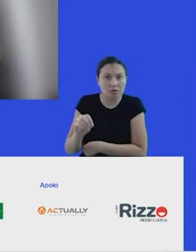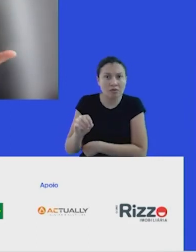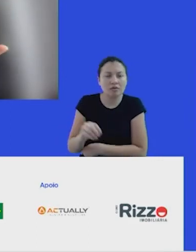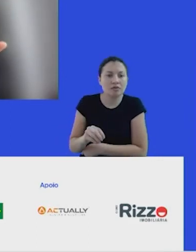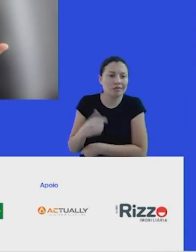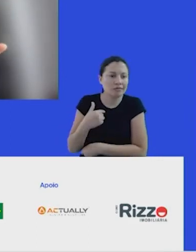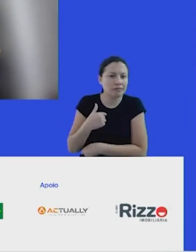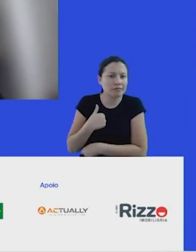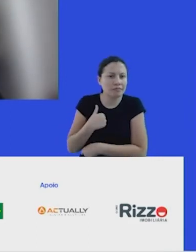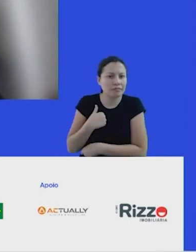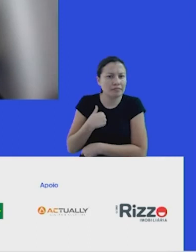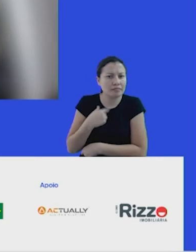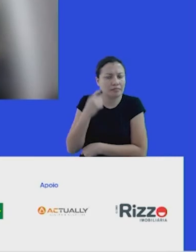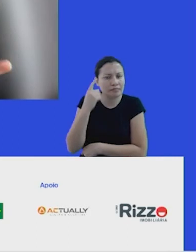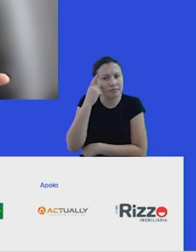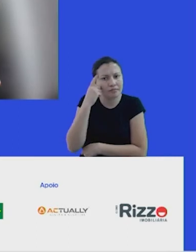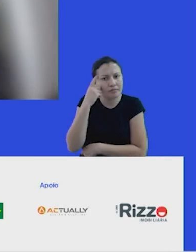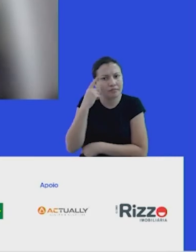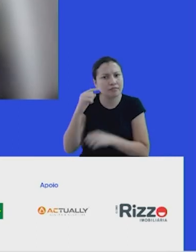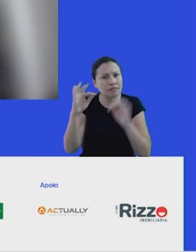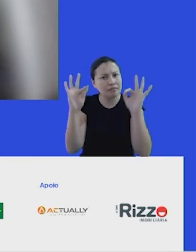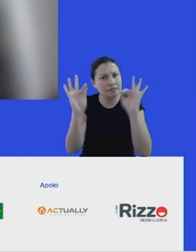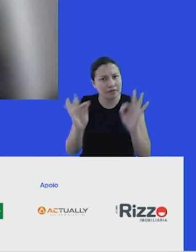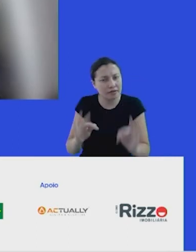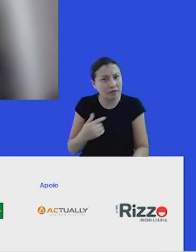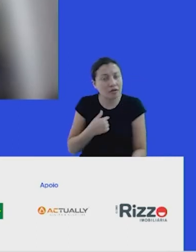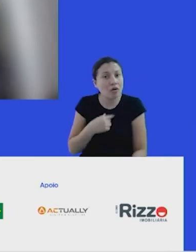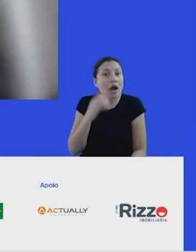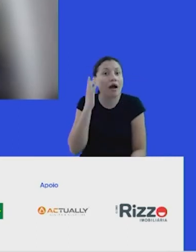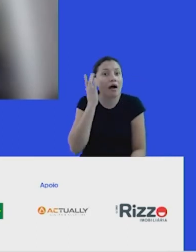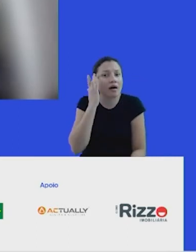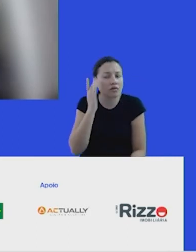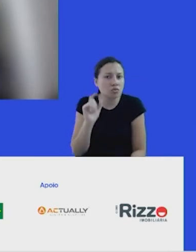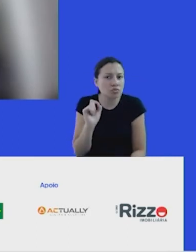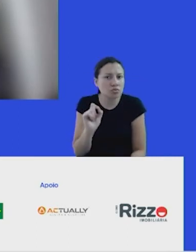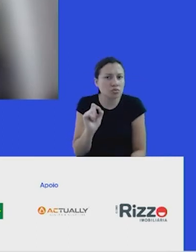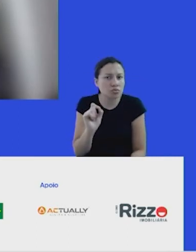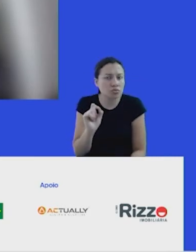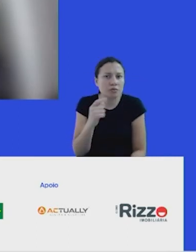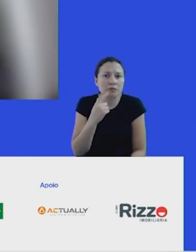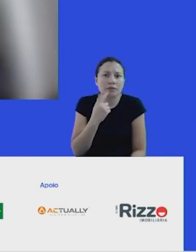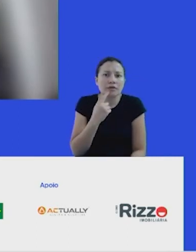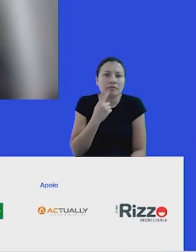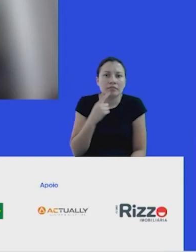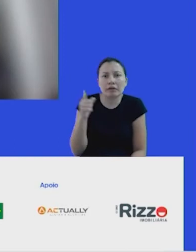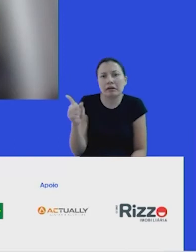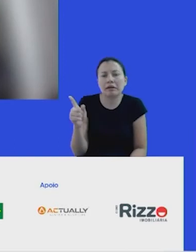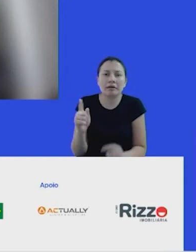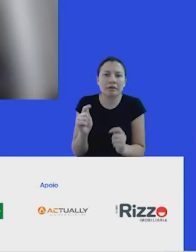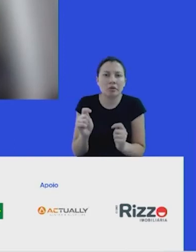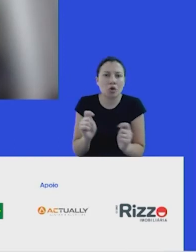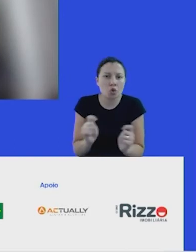feliz porque eu acho que é uma forma da gente trazer o econômico,